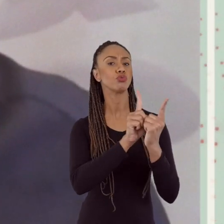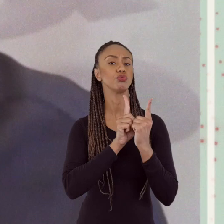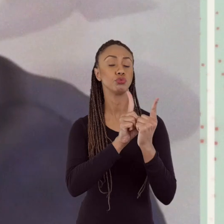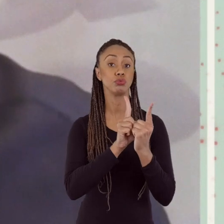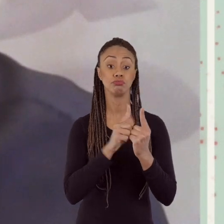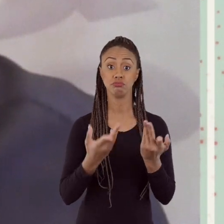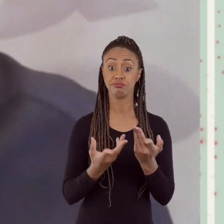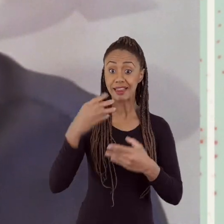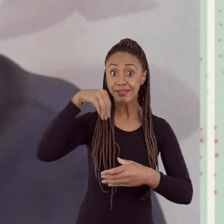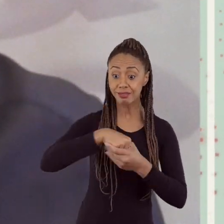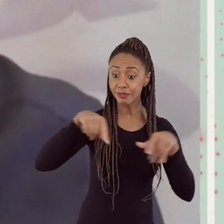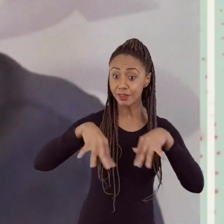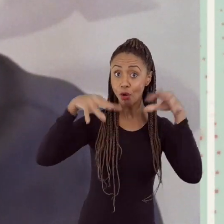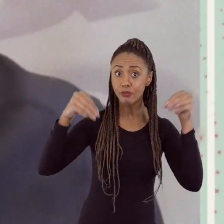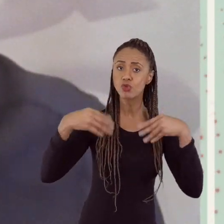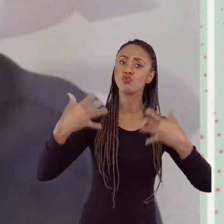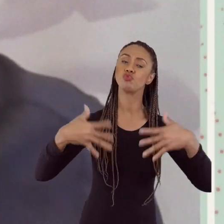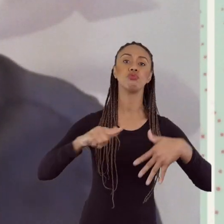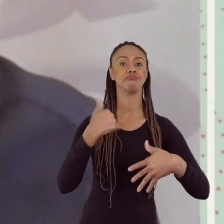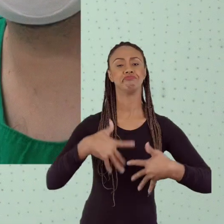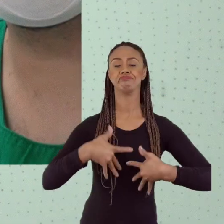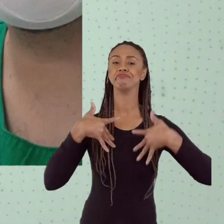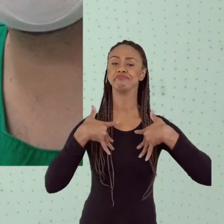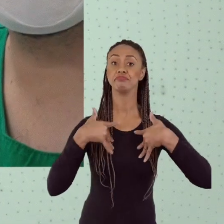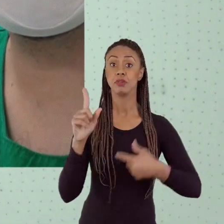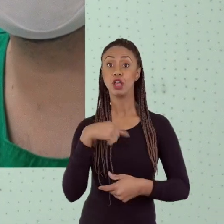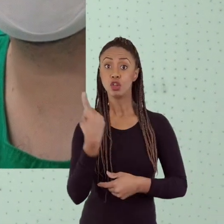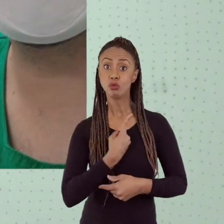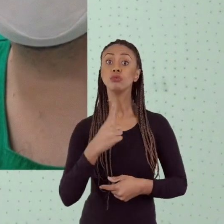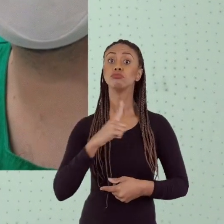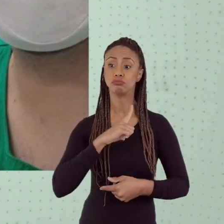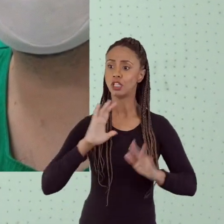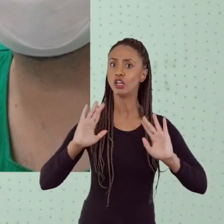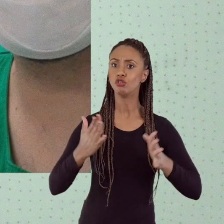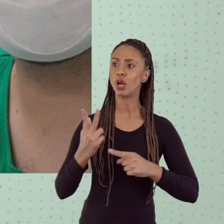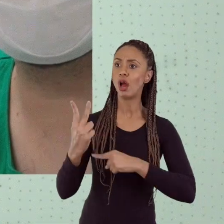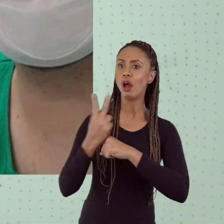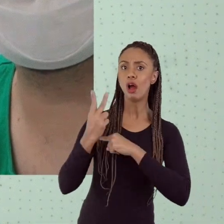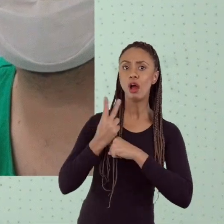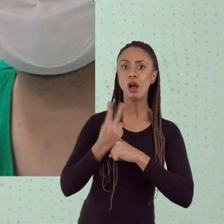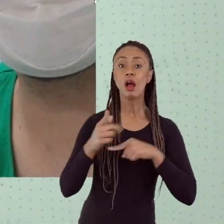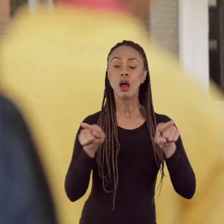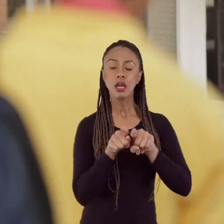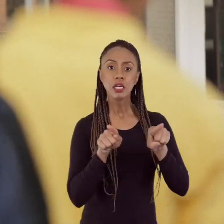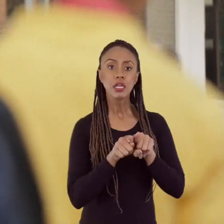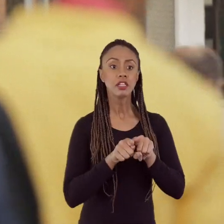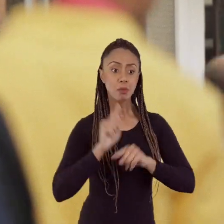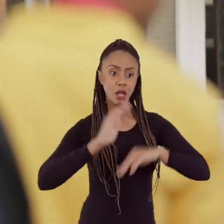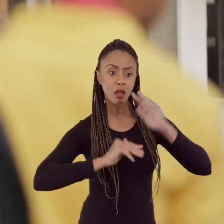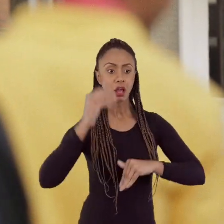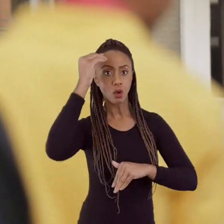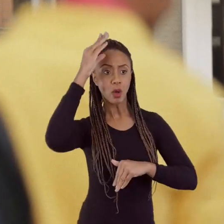inserido dentro de uma universidade pública também orgulha. Nós estamos assistindo, nós estamos produzindo conhecimento